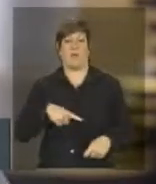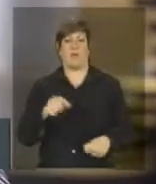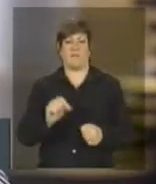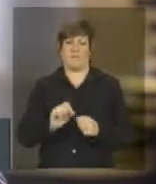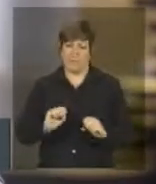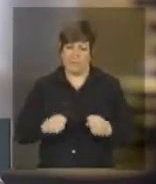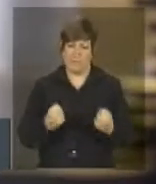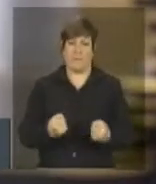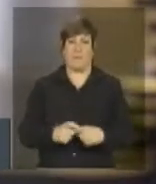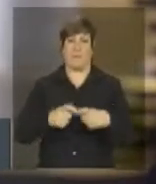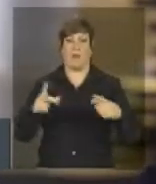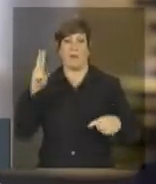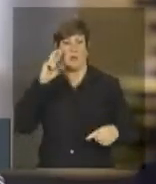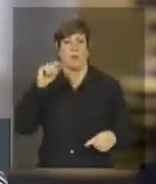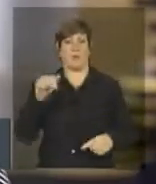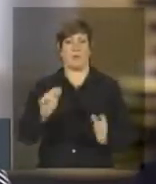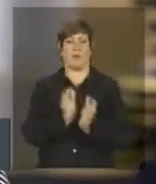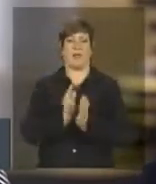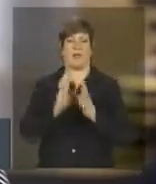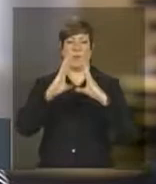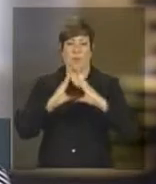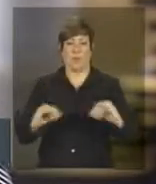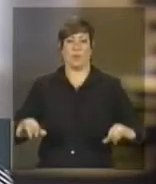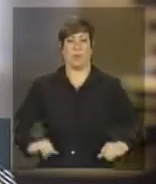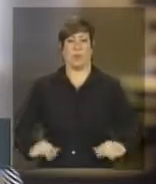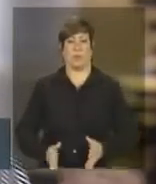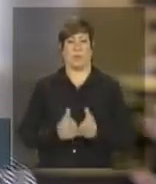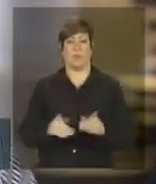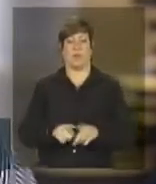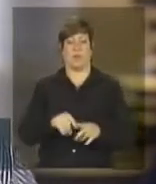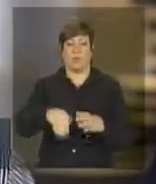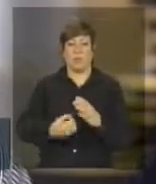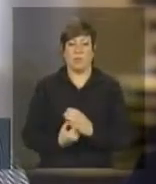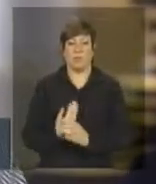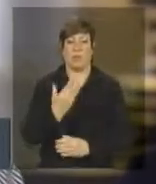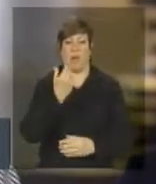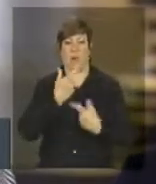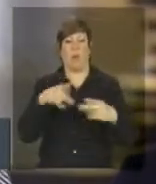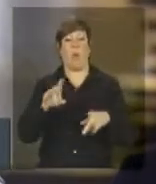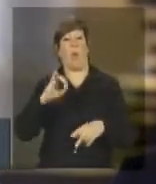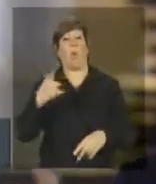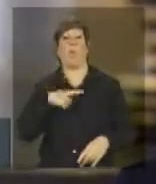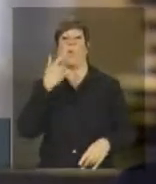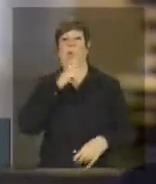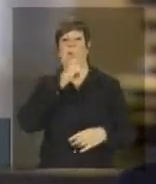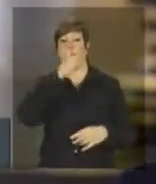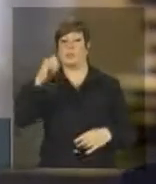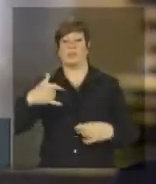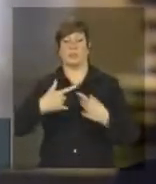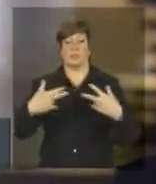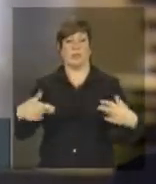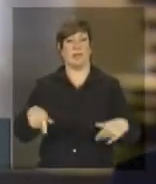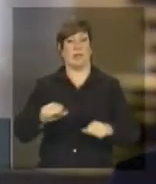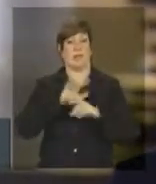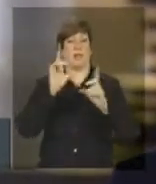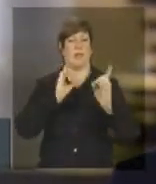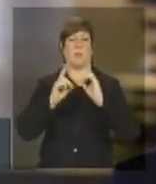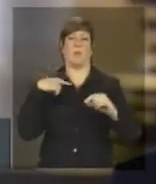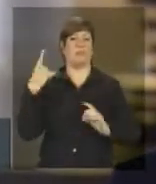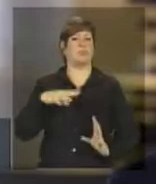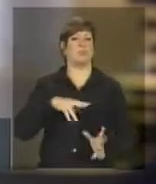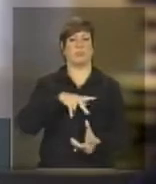maior sobre a questão da erradicação da pobreza e produção de alimentos ou acesso à energia e há um claro debate no mundo